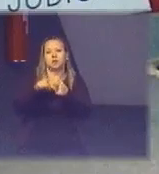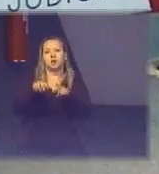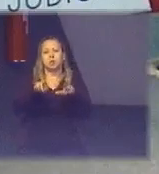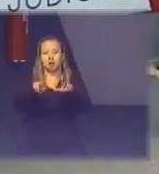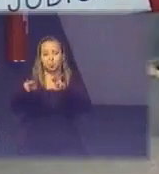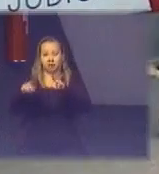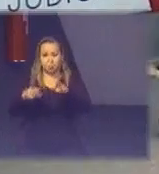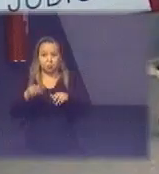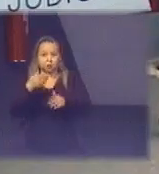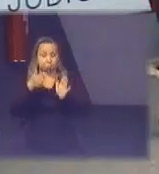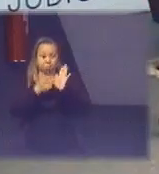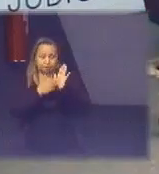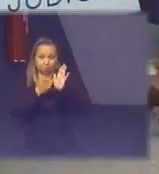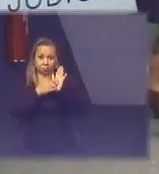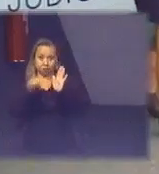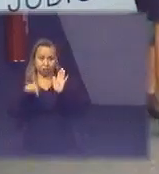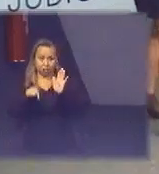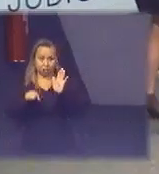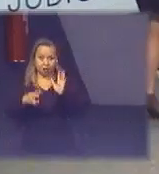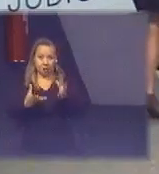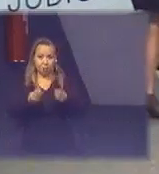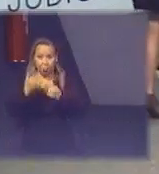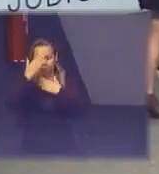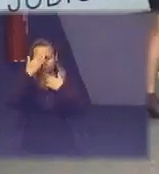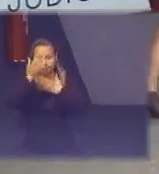propondo aqui muito obrigado